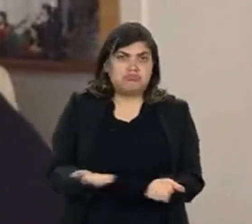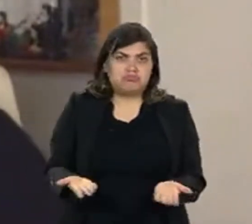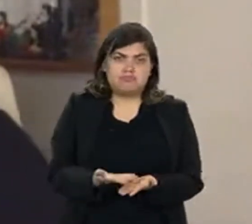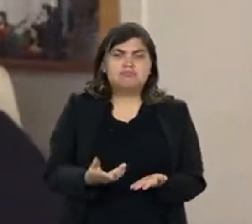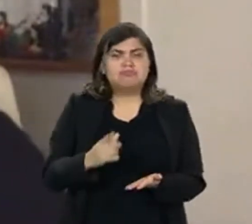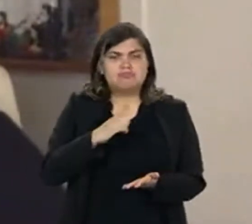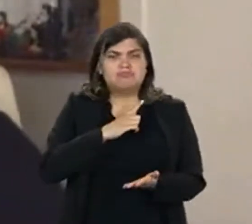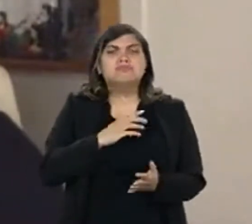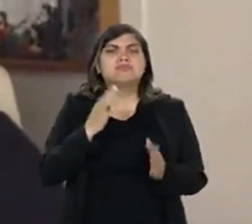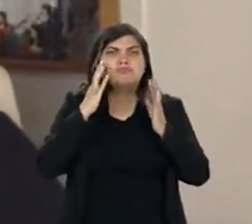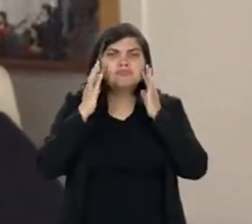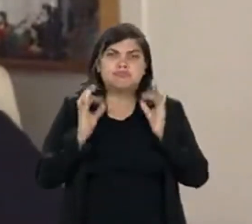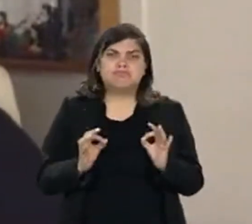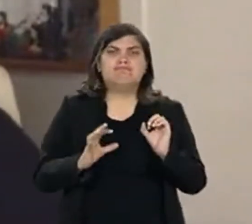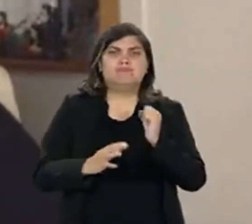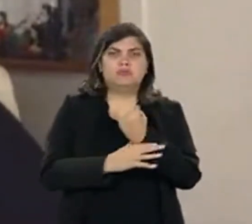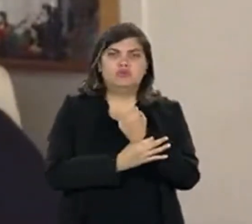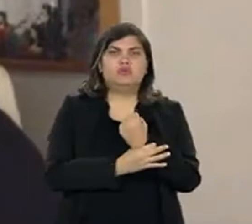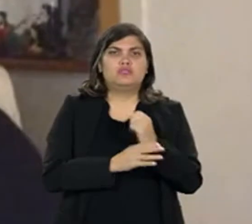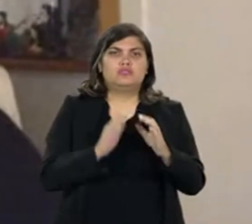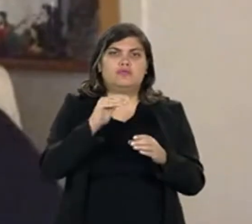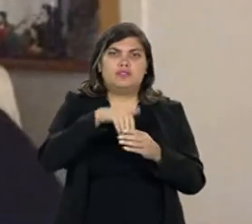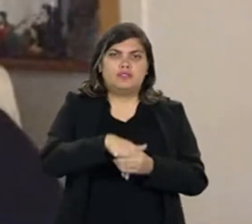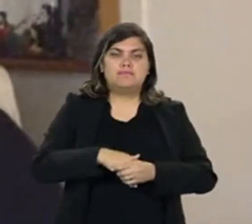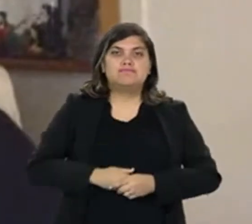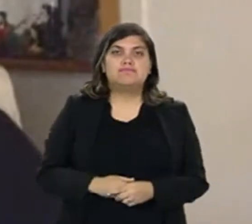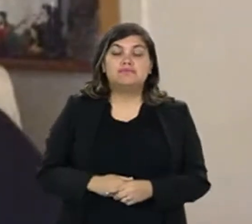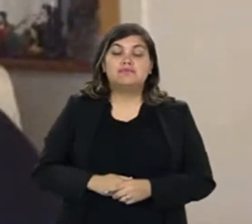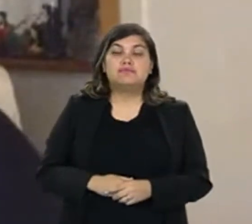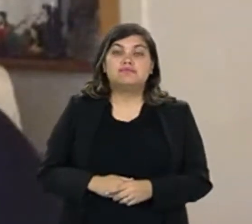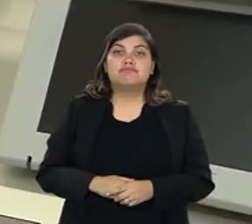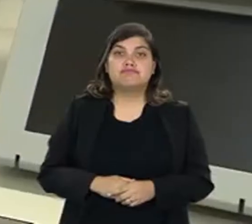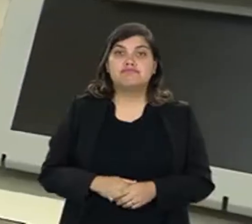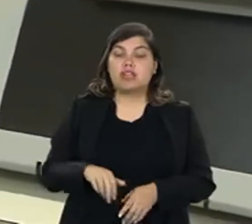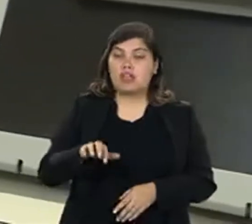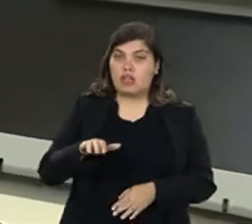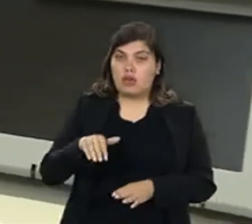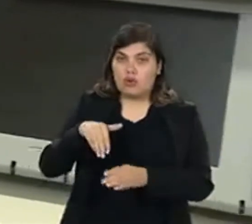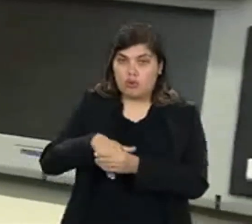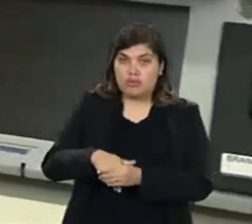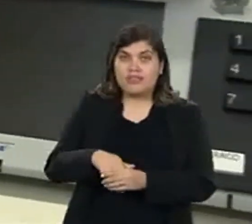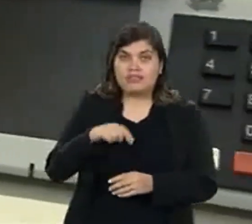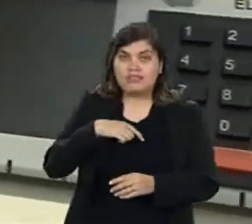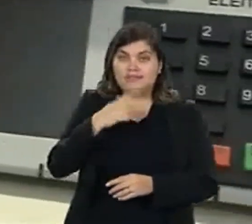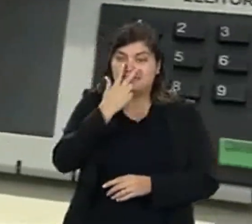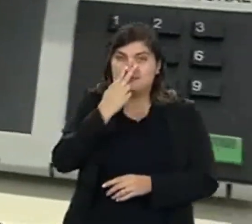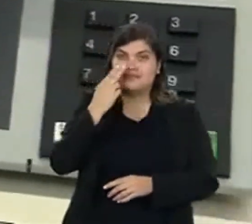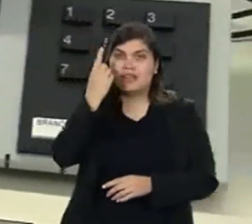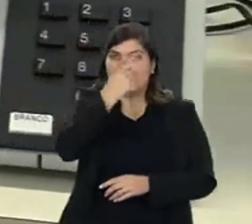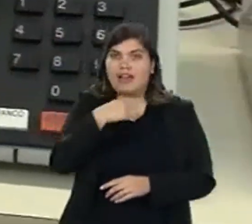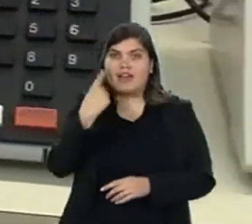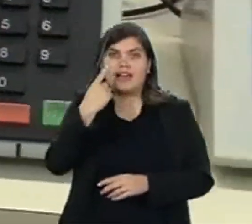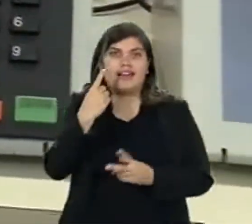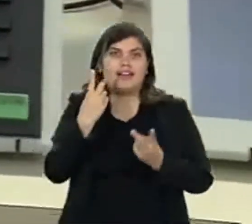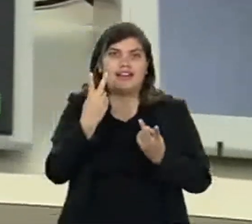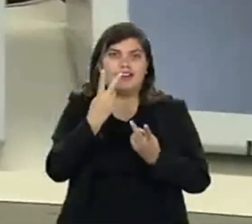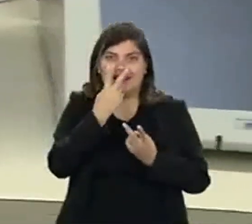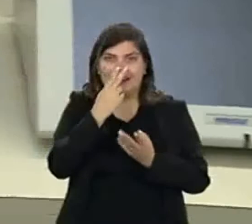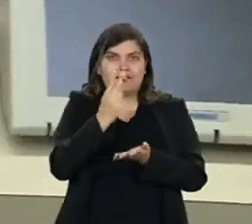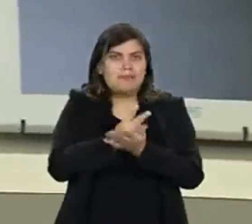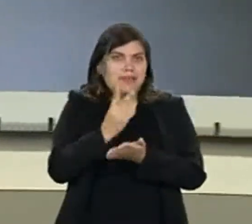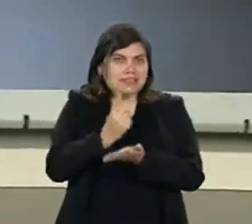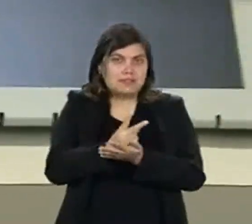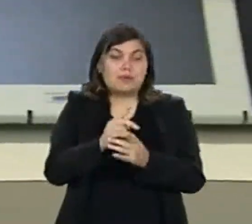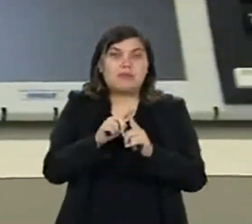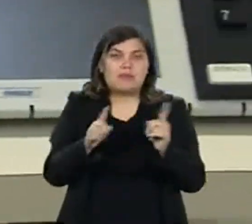que para mim continua funcionando. Eu tenho maior segurança em votar com a urna eletrônica. A urna, ela aparentemente tem a mesma carinha